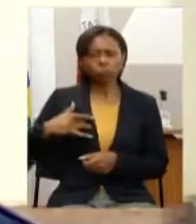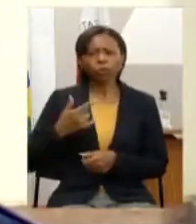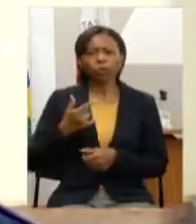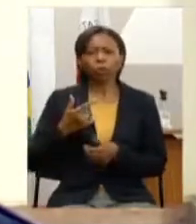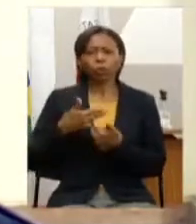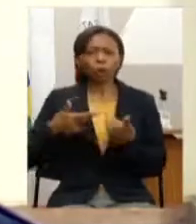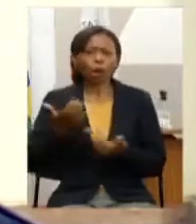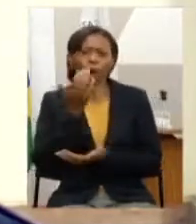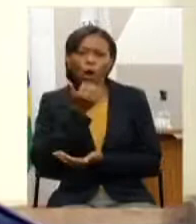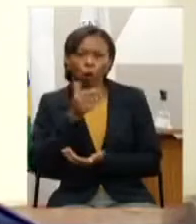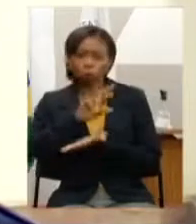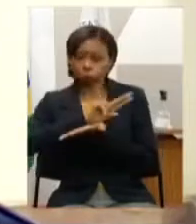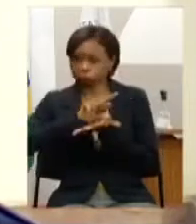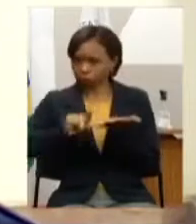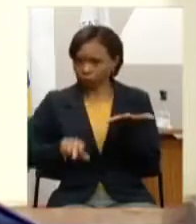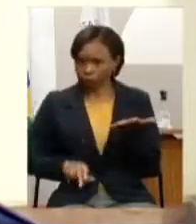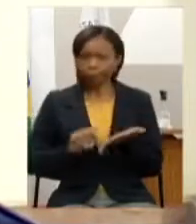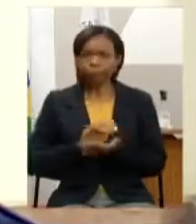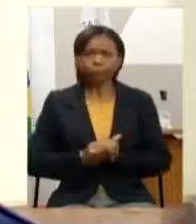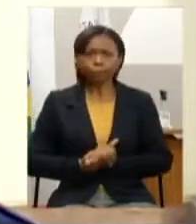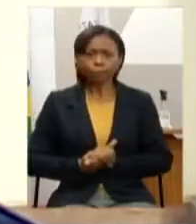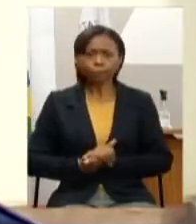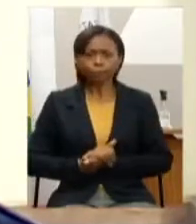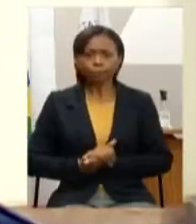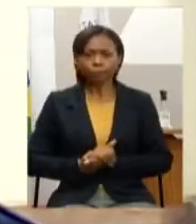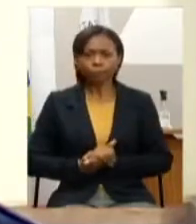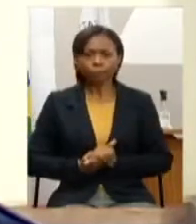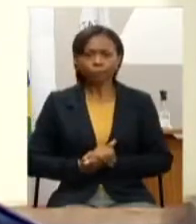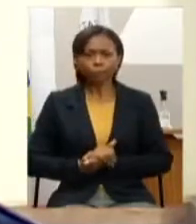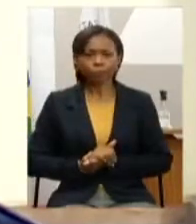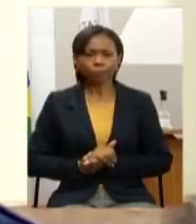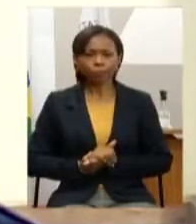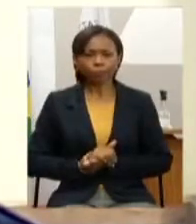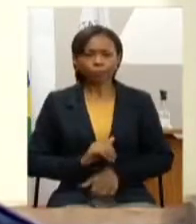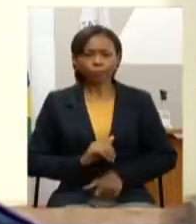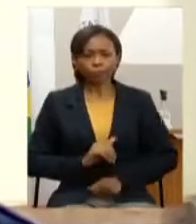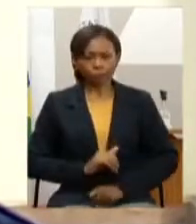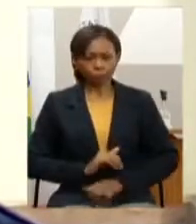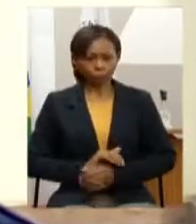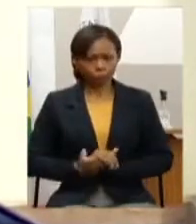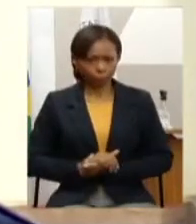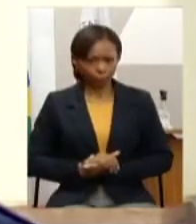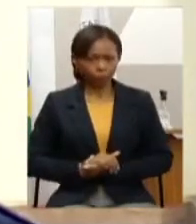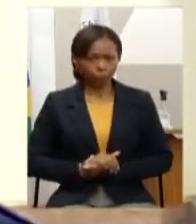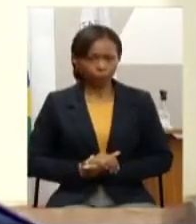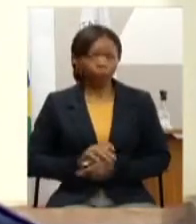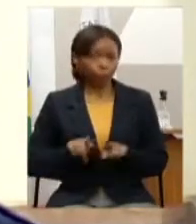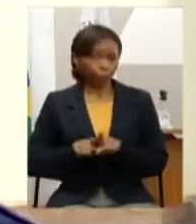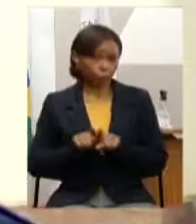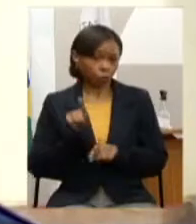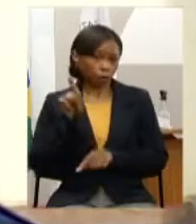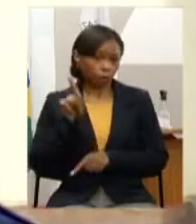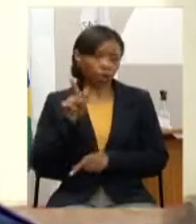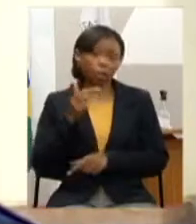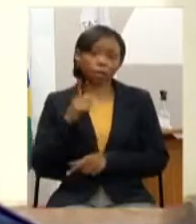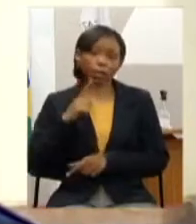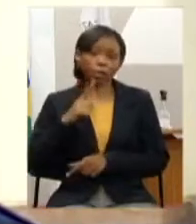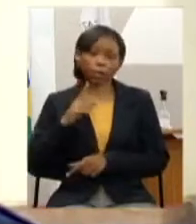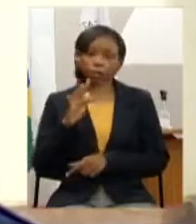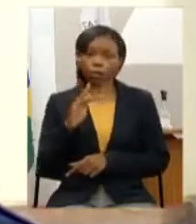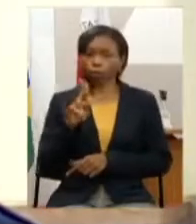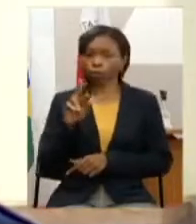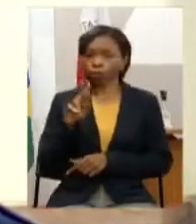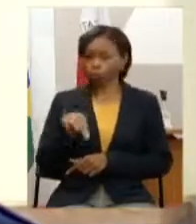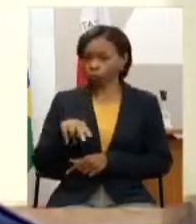tratados etc intensificação da proteção dos corpos d'água tendo-se o bom exemplo do Lago de Furnas no sul de Minas